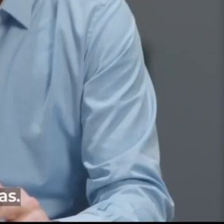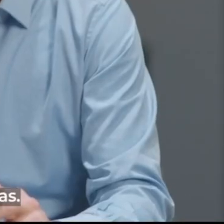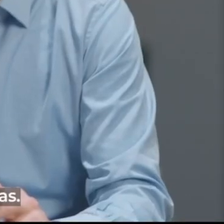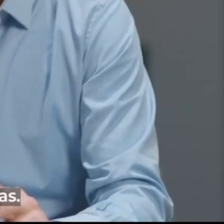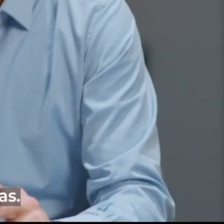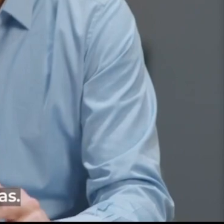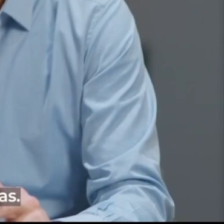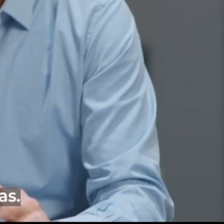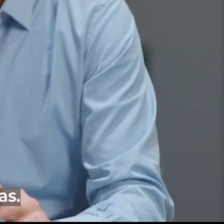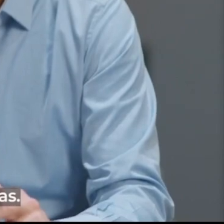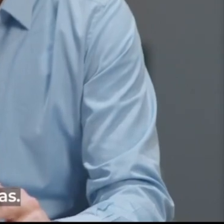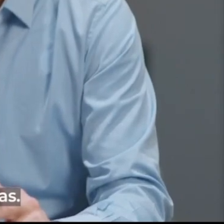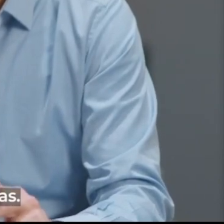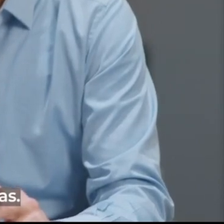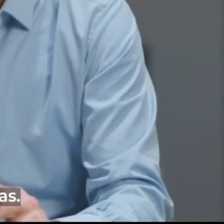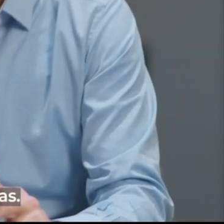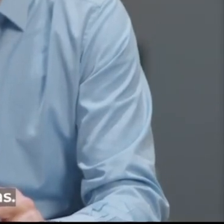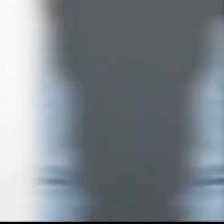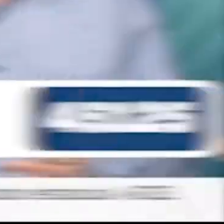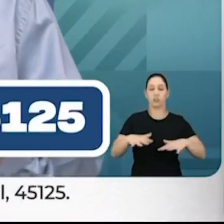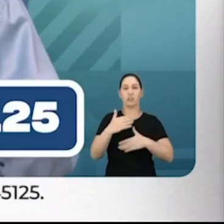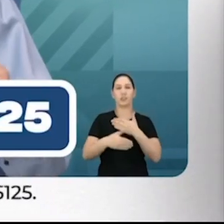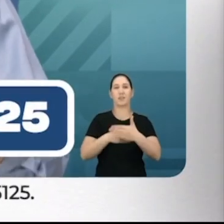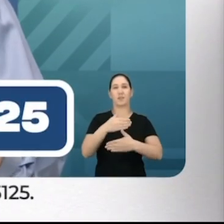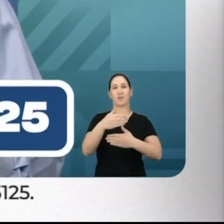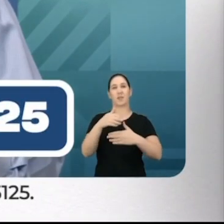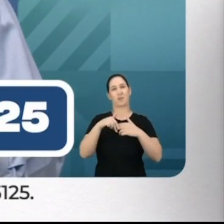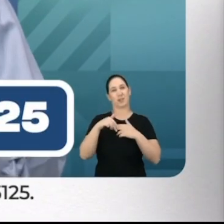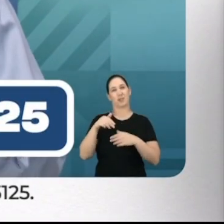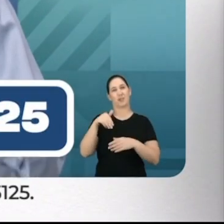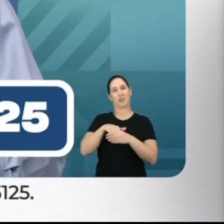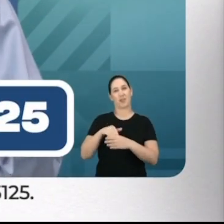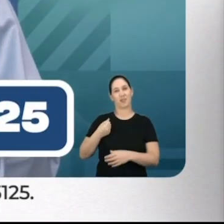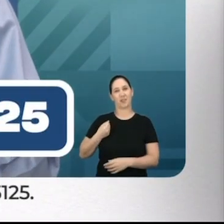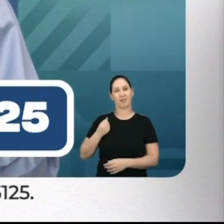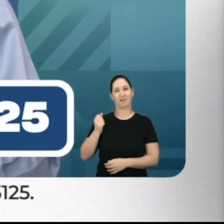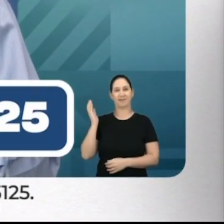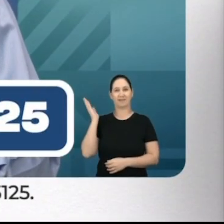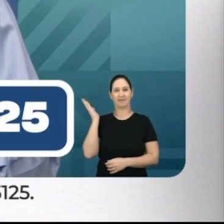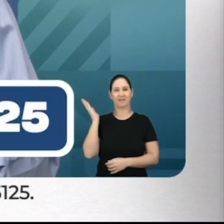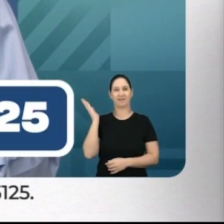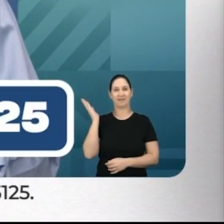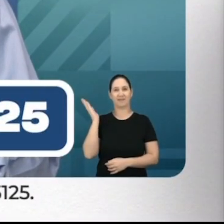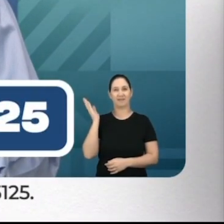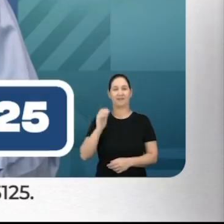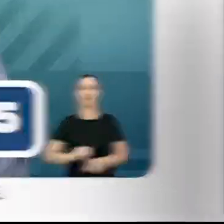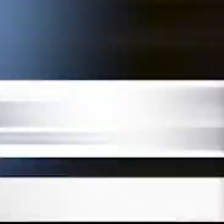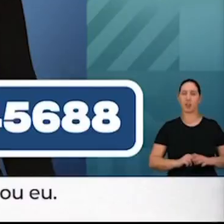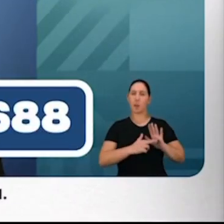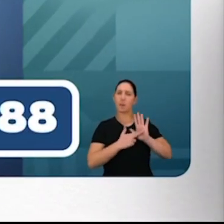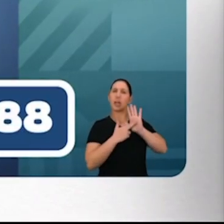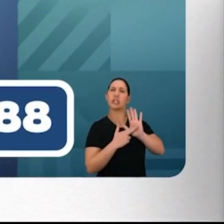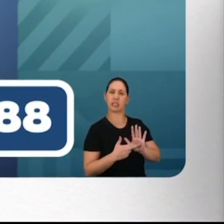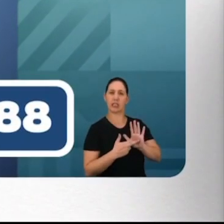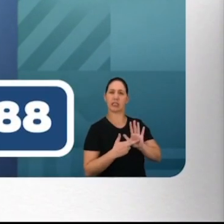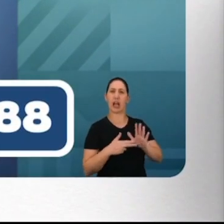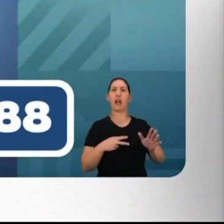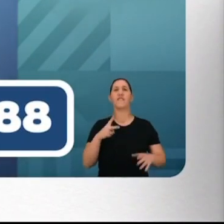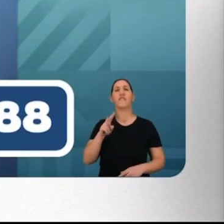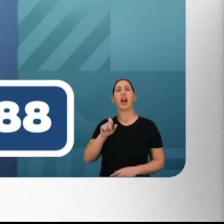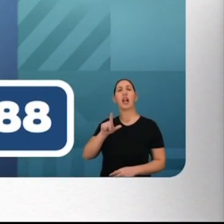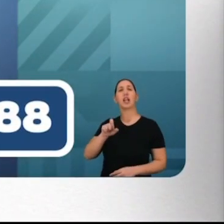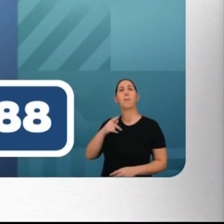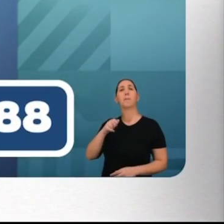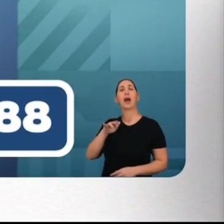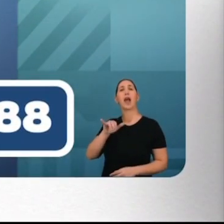Conheça os nossos candidatos e candidatas. Mauro Bragato, deputado estadual, 45, 125. A voz do Vale do